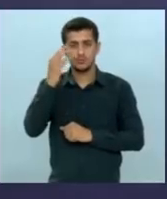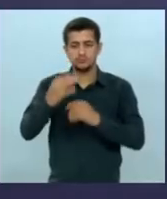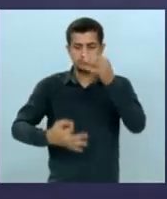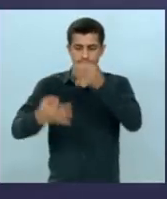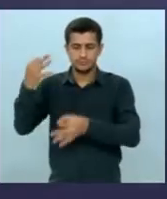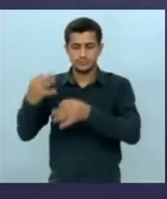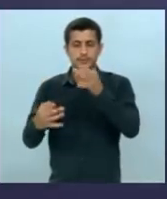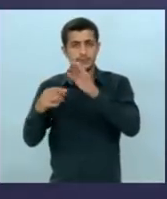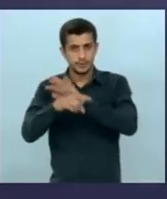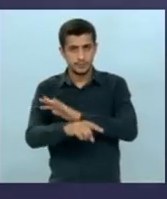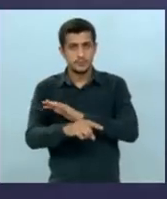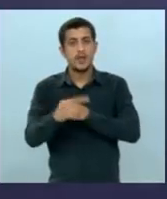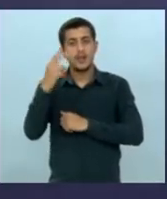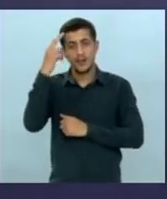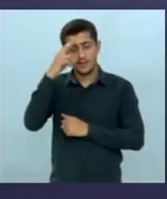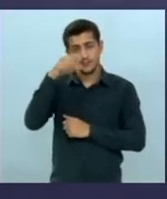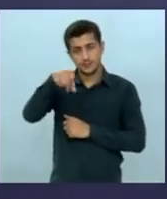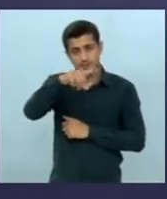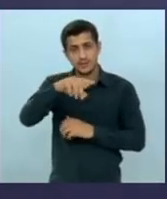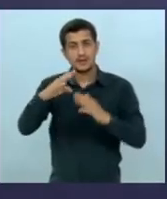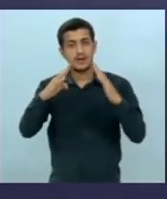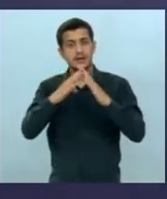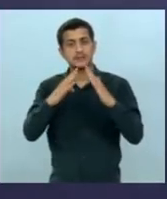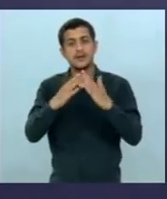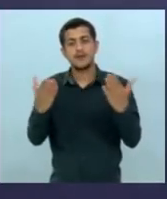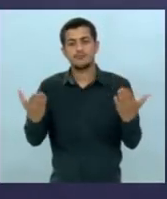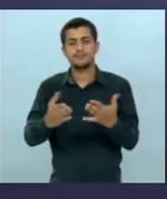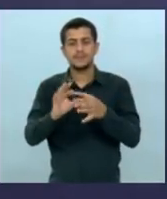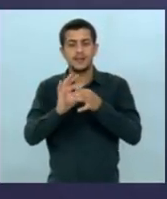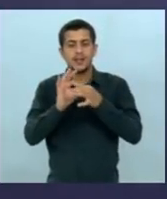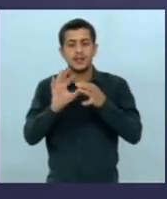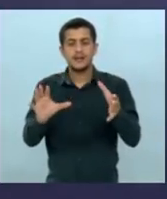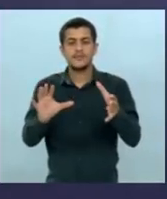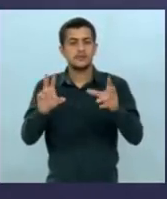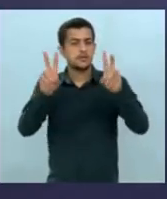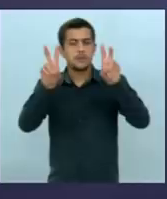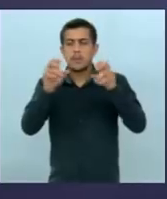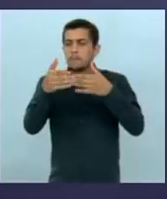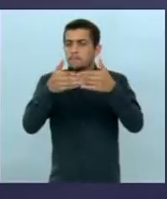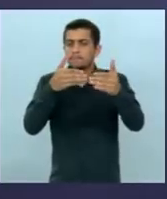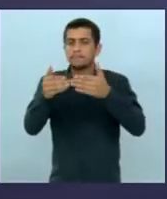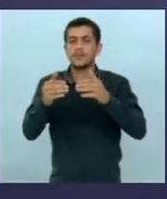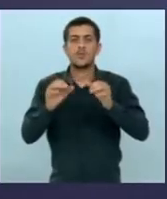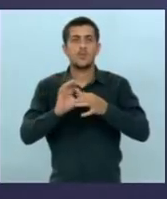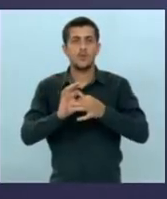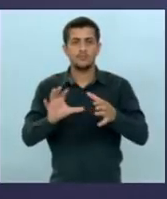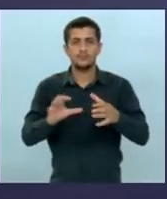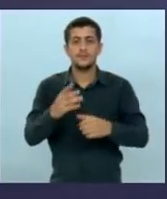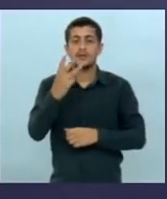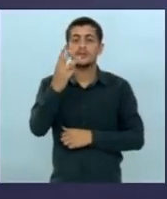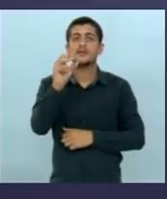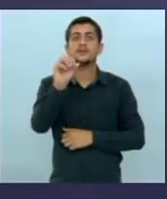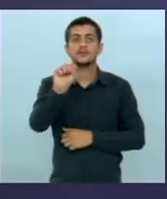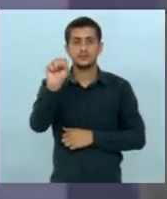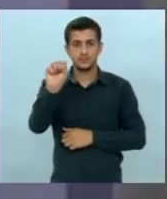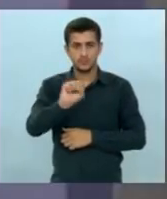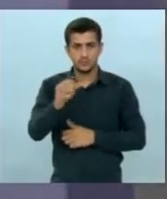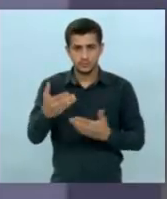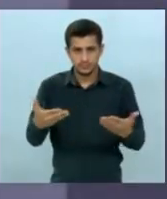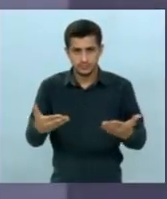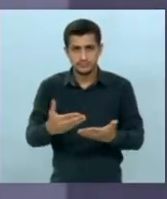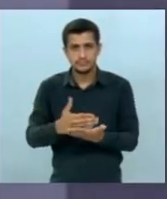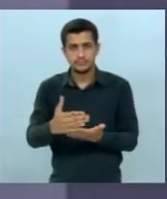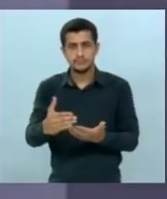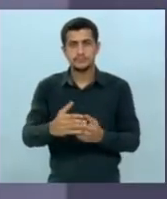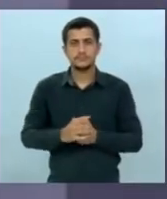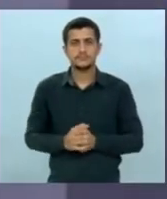Odilon. Eu lembro a você que está em casa, o nosso tema é livre. Os candidatos podem fazer a pergunta que quiserem. Candidato, o senhor tem 30 segundos a partir de agora. Bom,